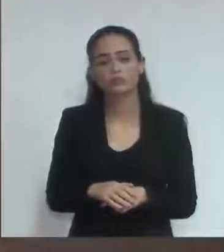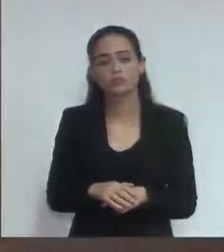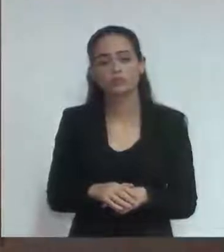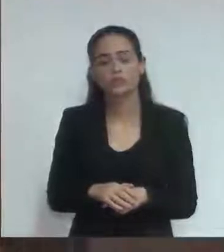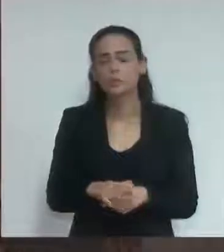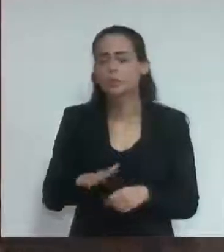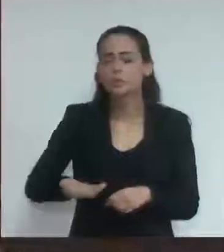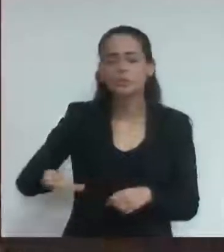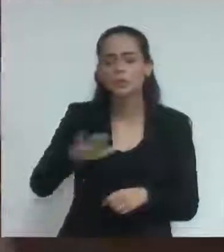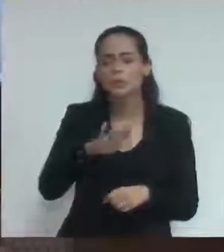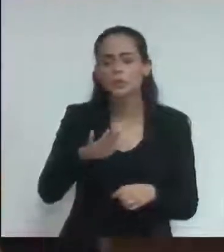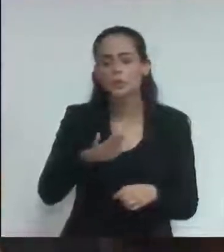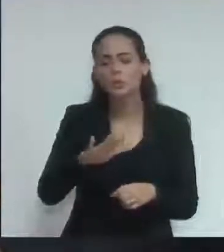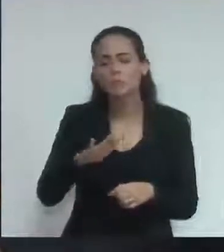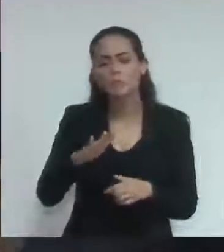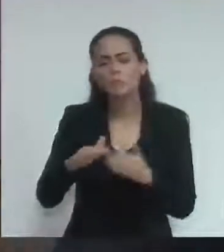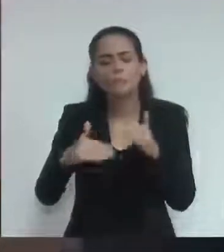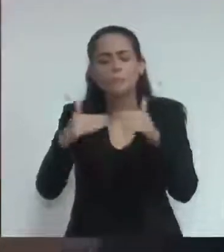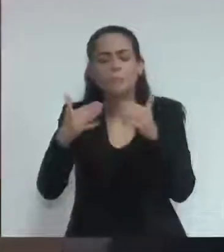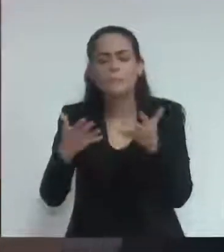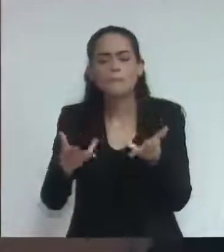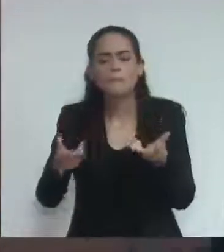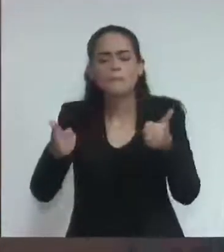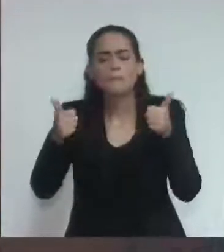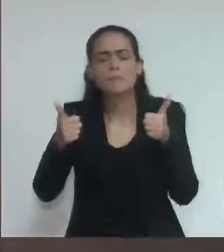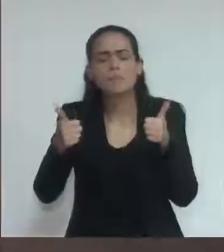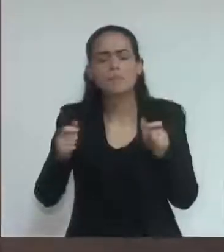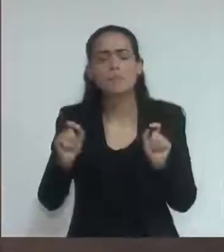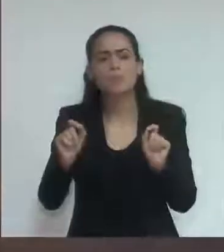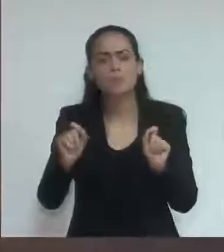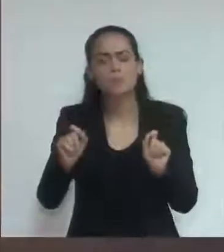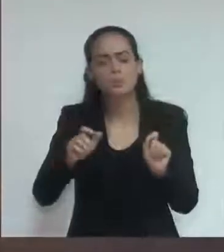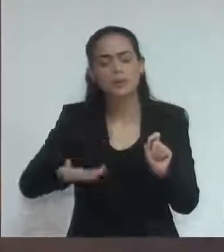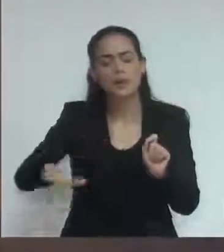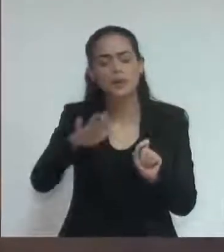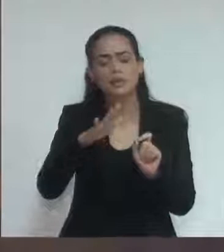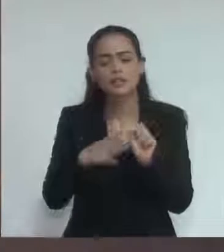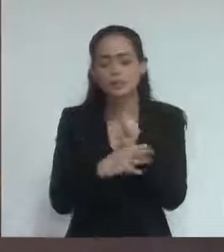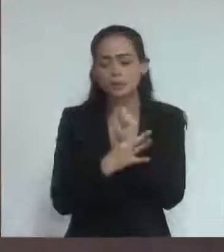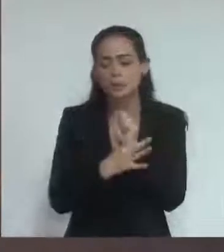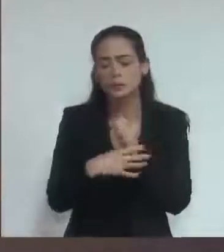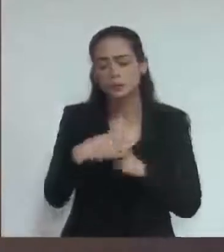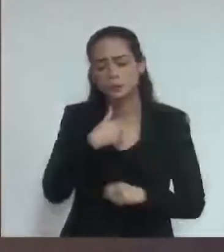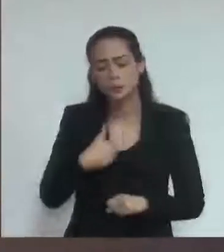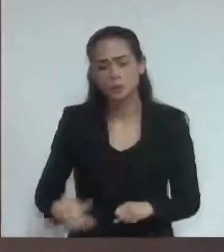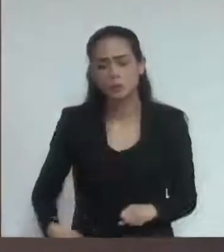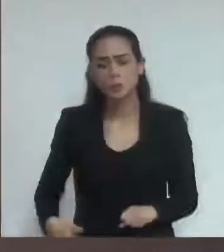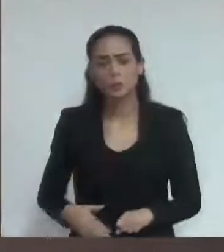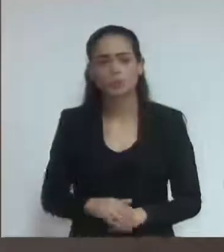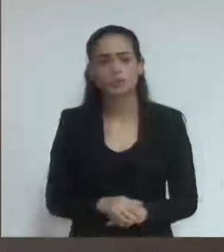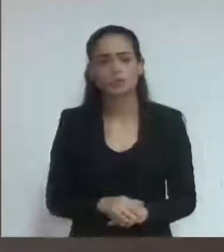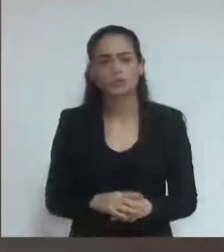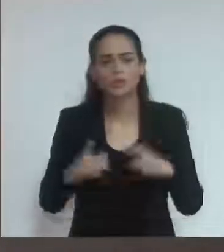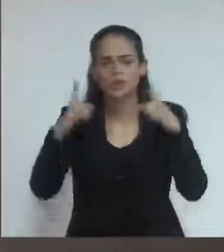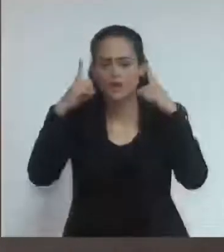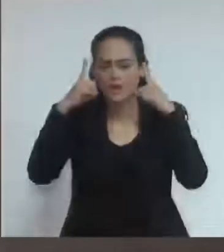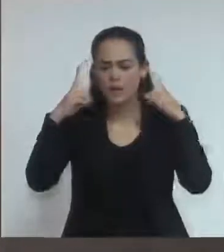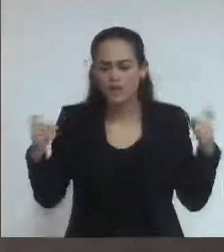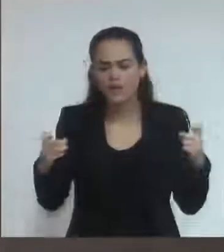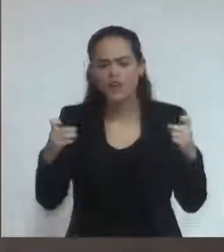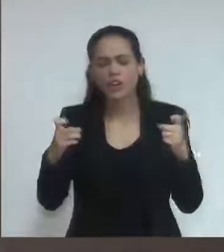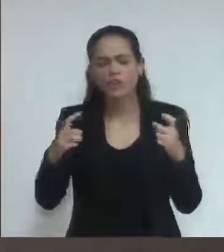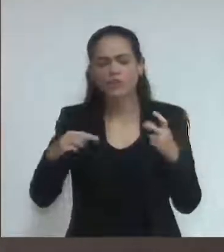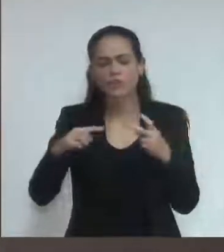fala em melhoria de segurança pública é o quesito de todas as violências roubo furto